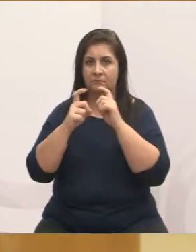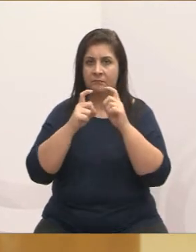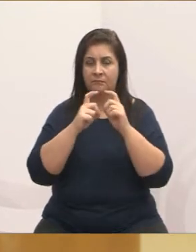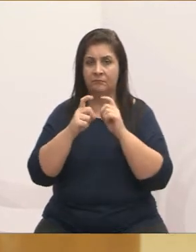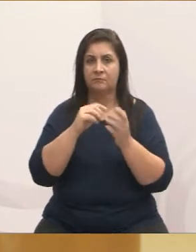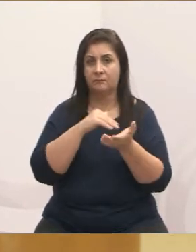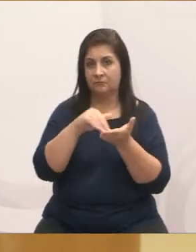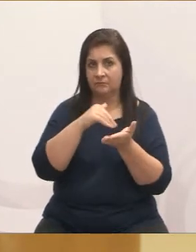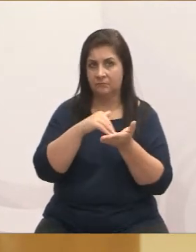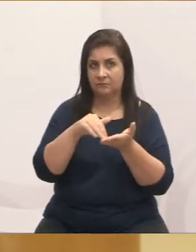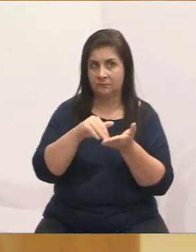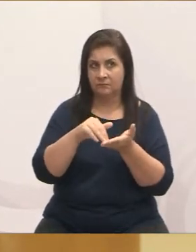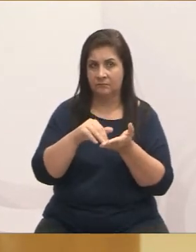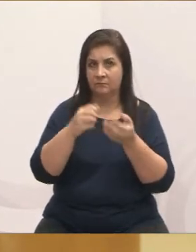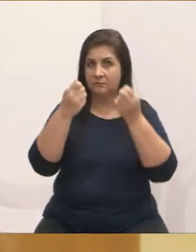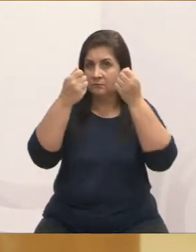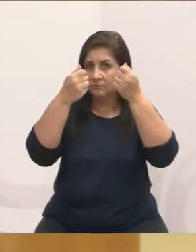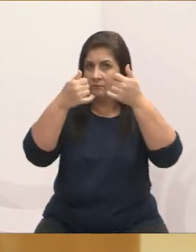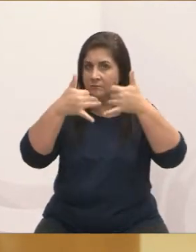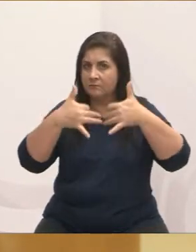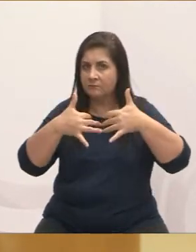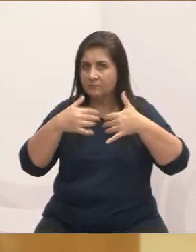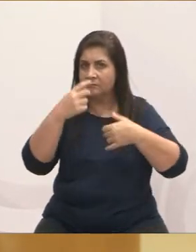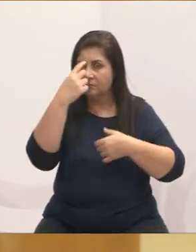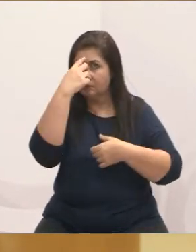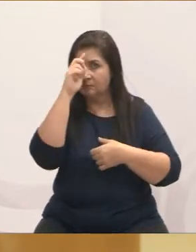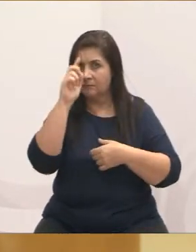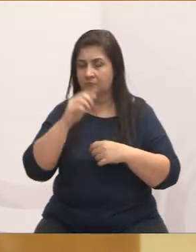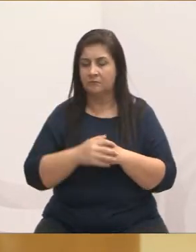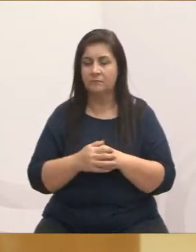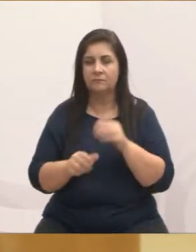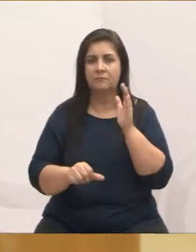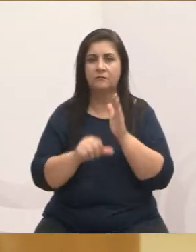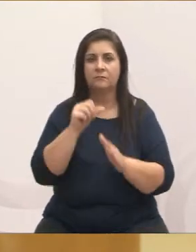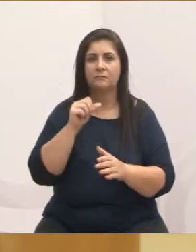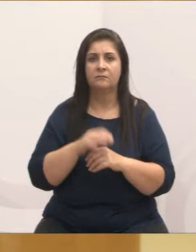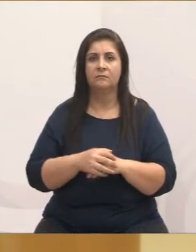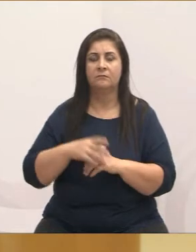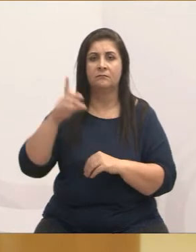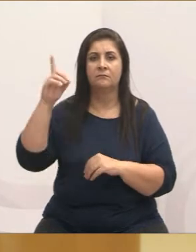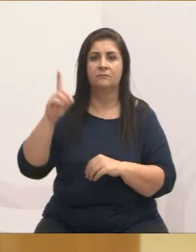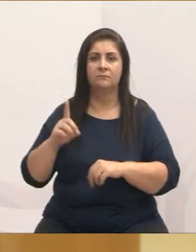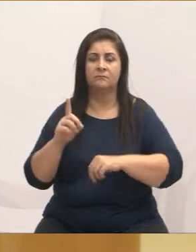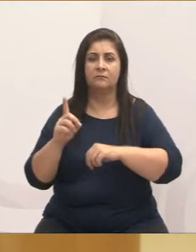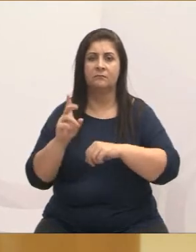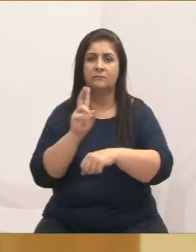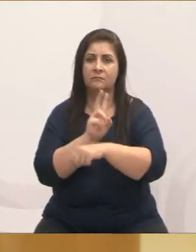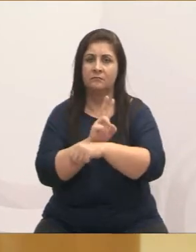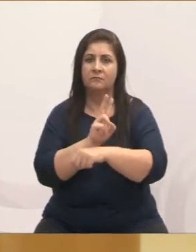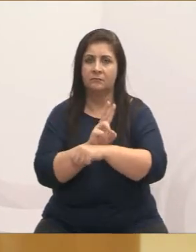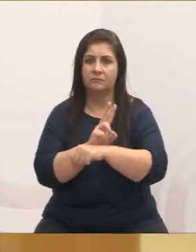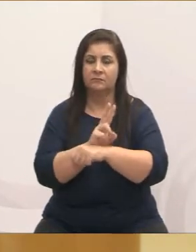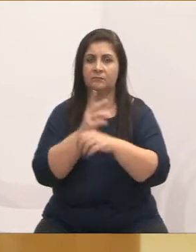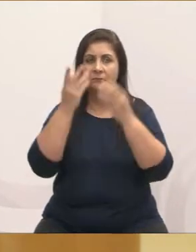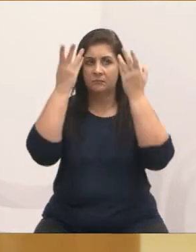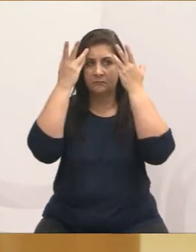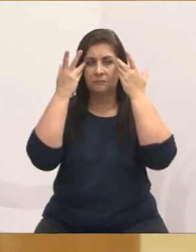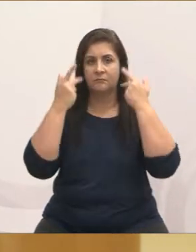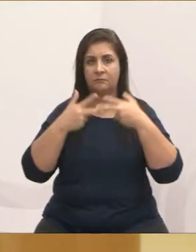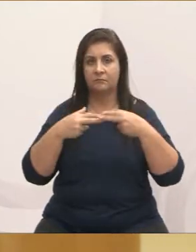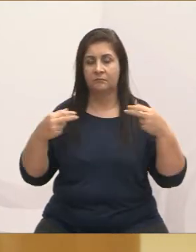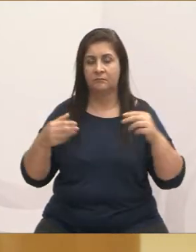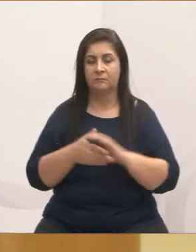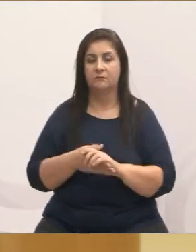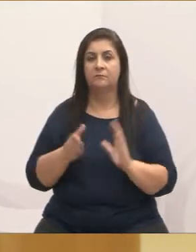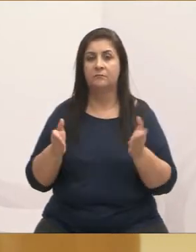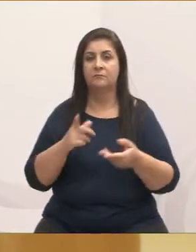para tirar algumas dúvidas. Com relação, primeiramente, à diretoria de proteção dos animais. Veja bem, gente, hoje nós